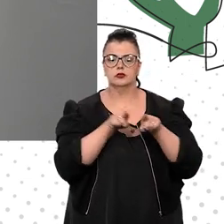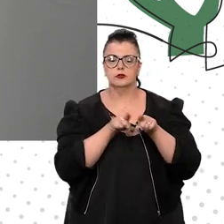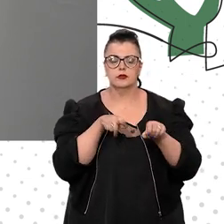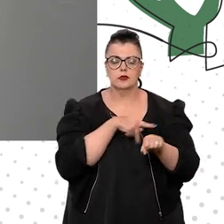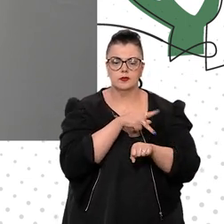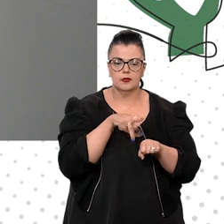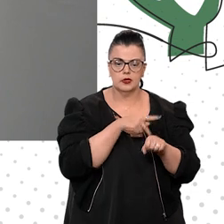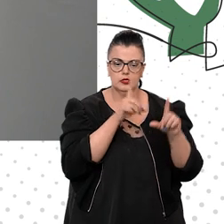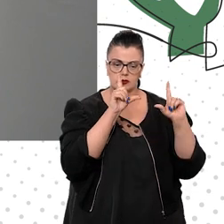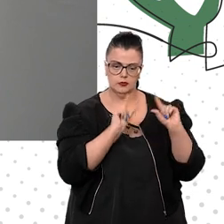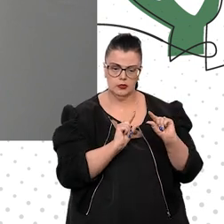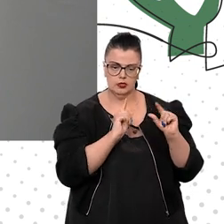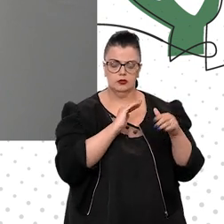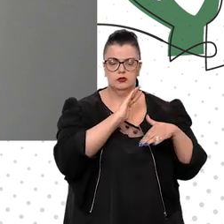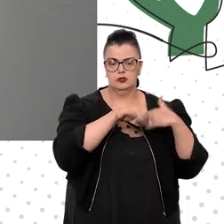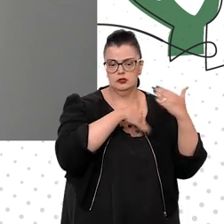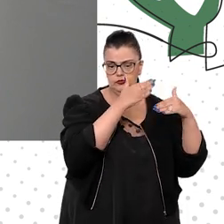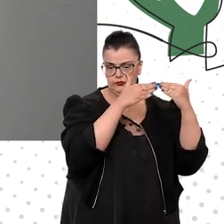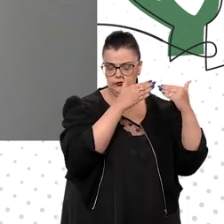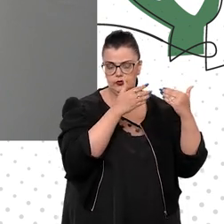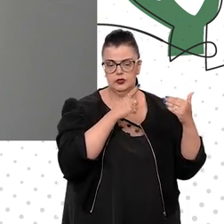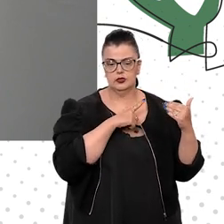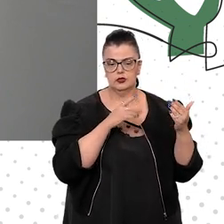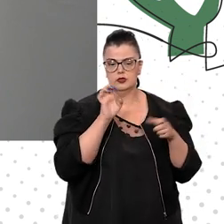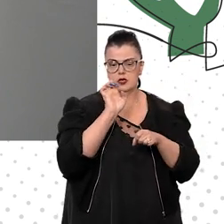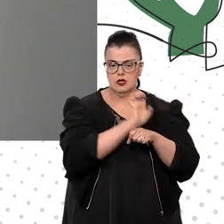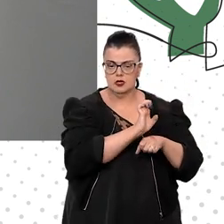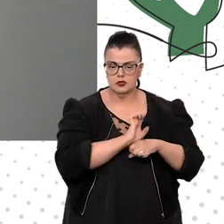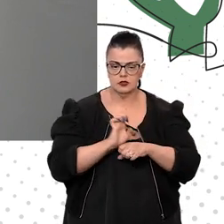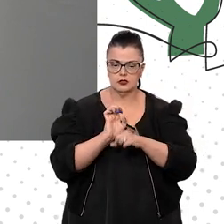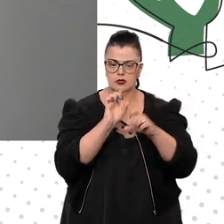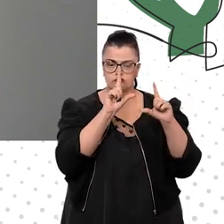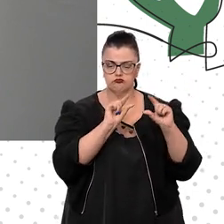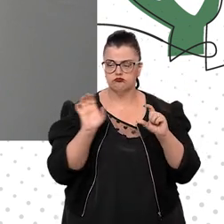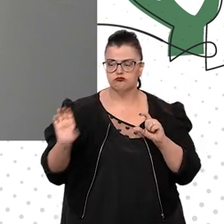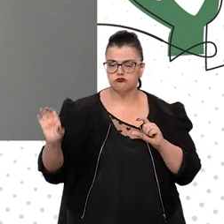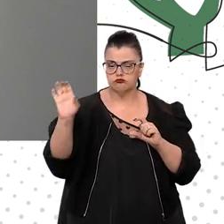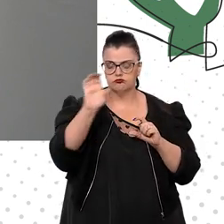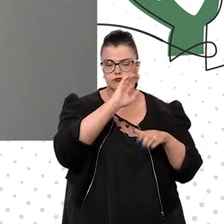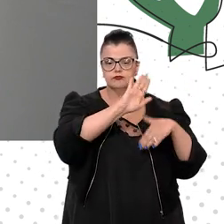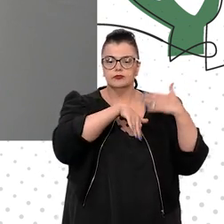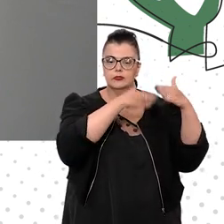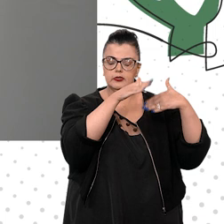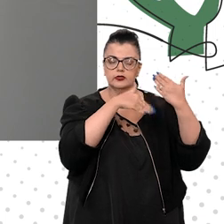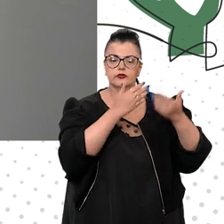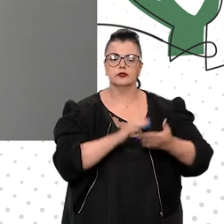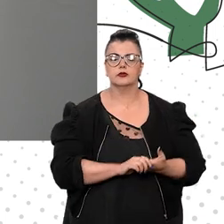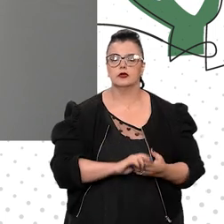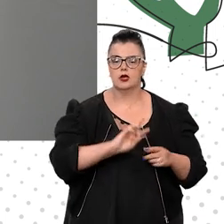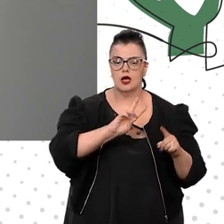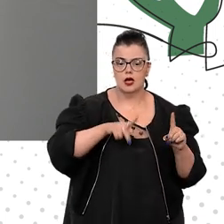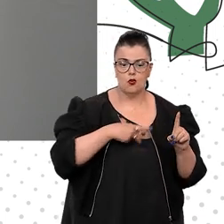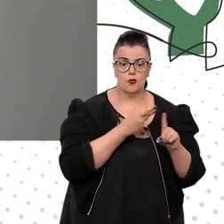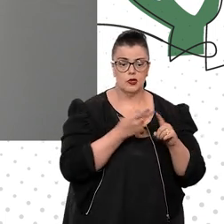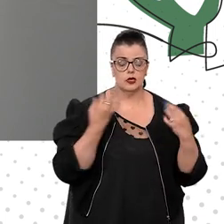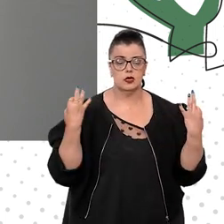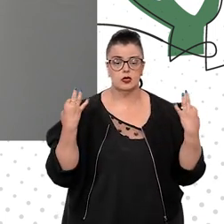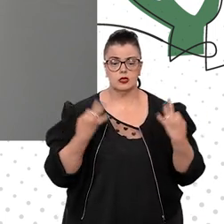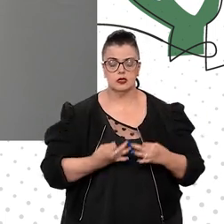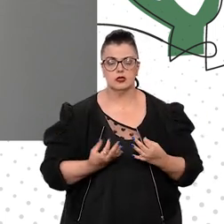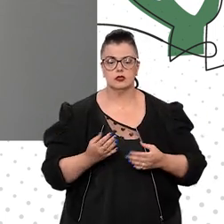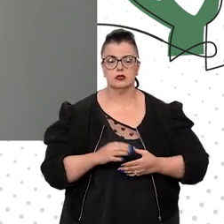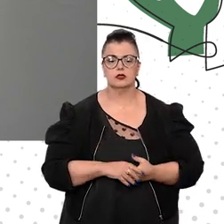menos desenvolvidos e pequenos estados insulares em desenvolvimento, para aumentar significativamente a